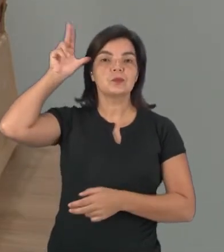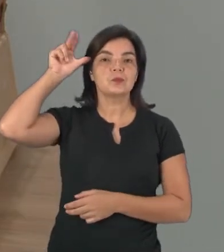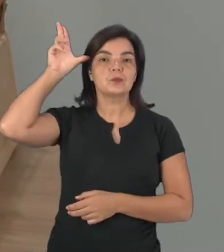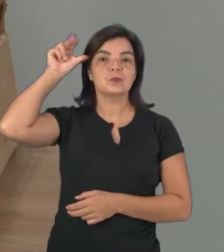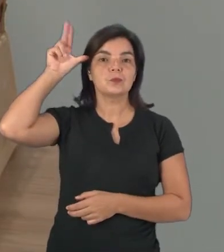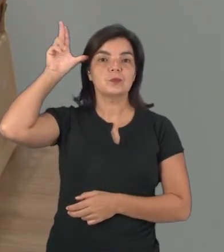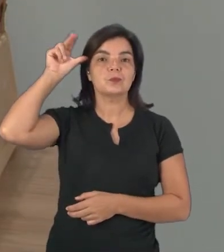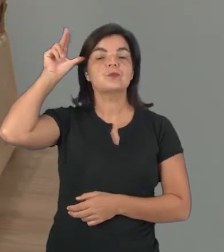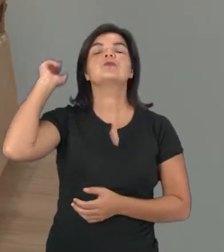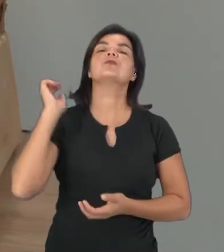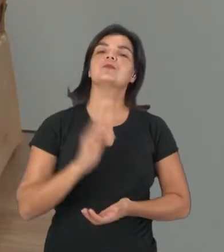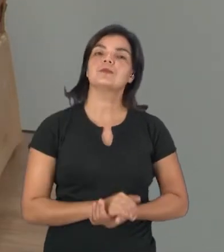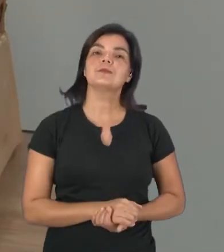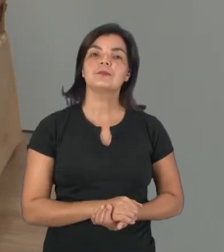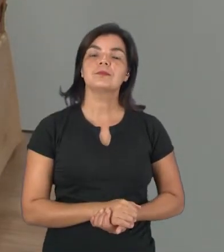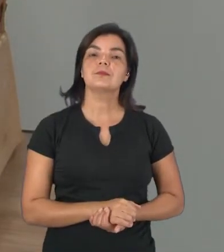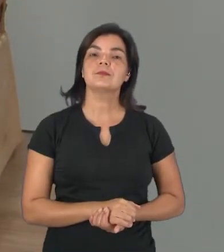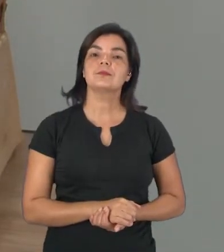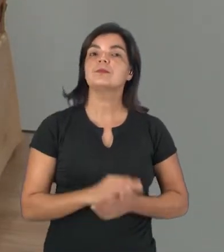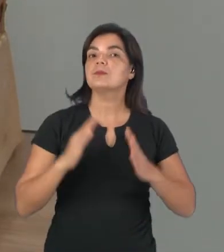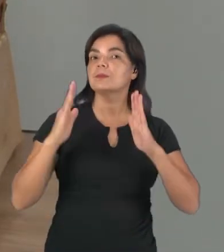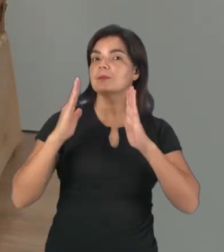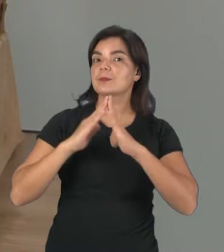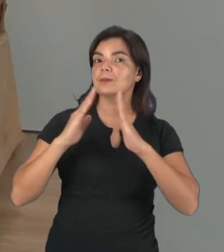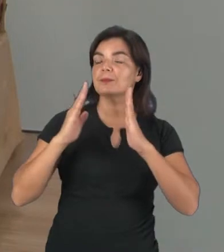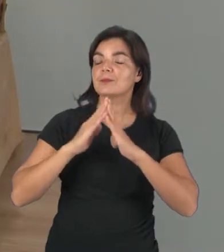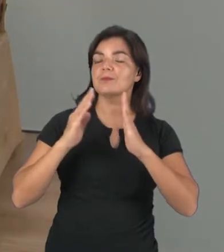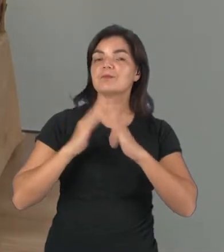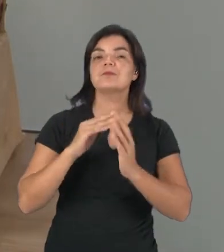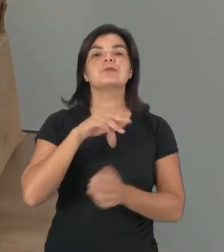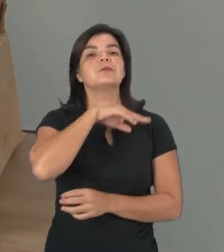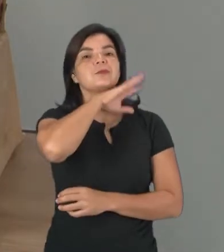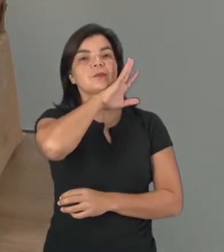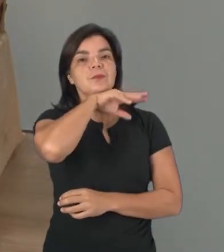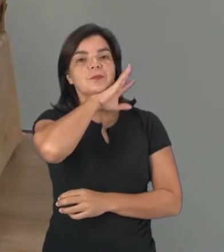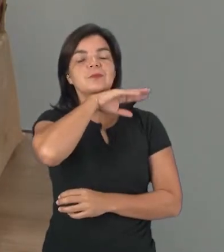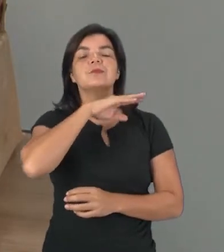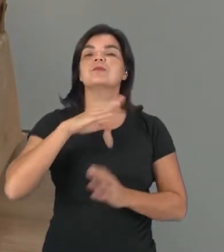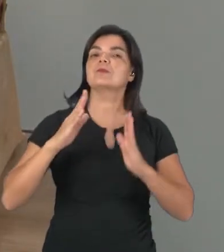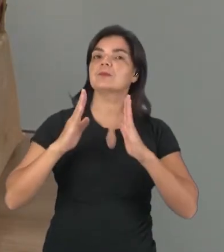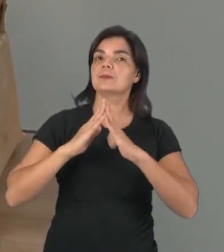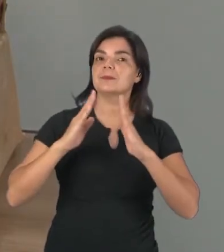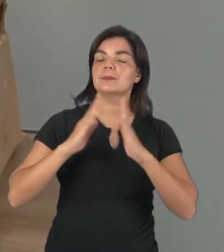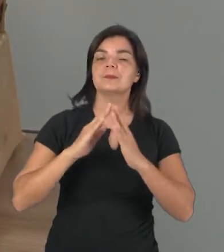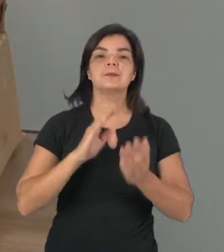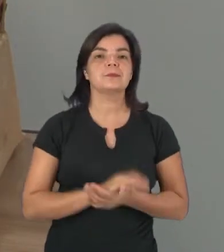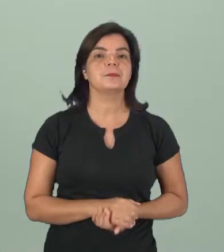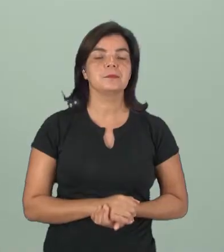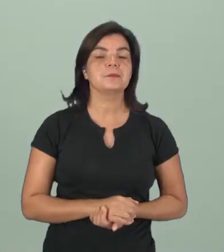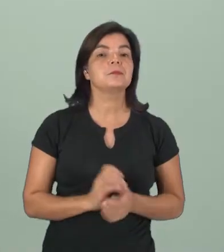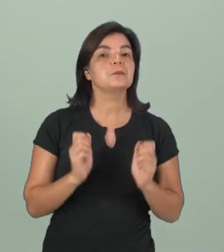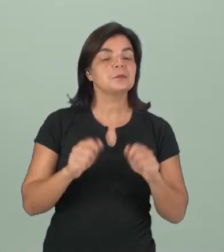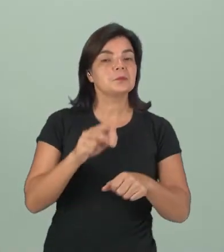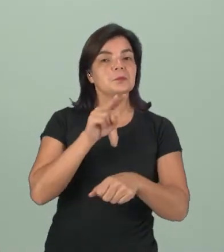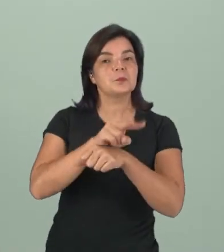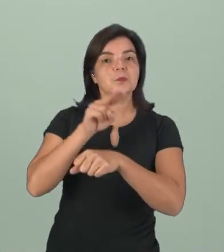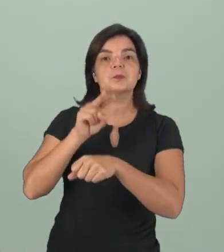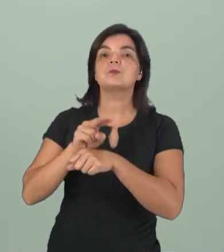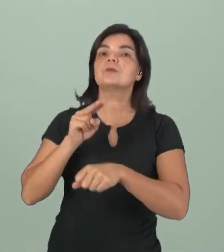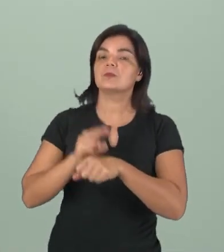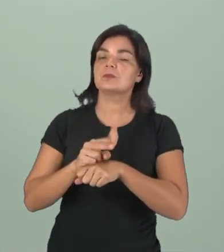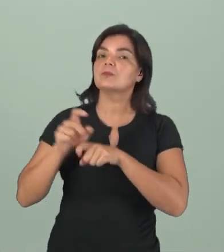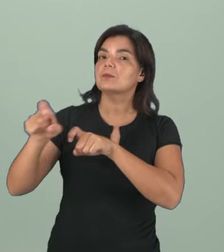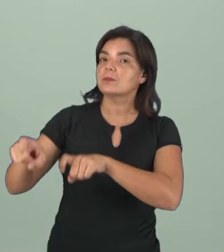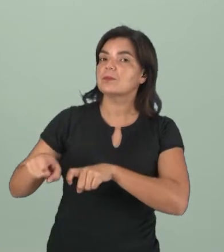O cavalo é um animal doméstico. Isso mesmo. Pode ser criado em uma